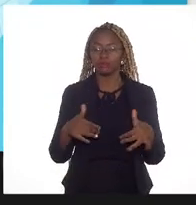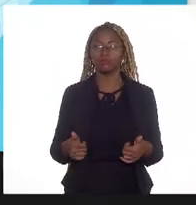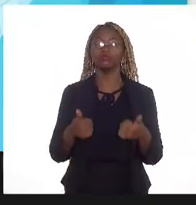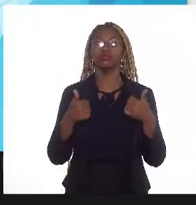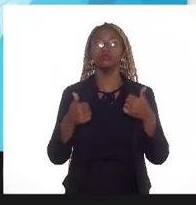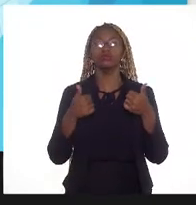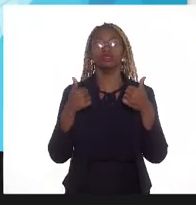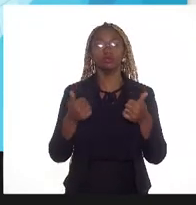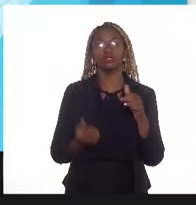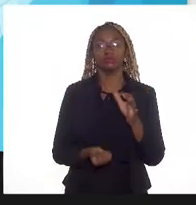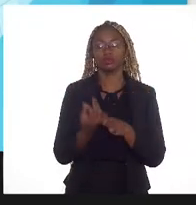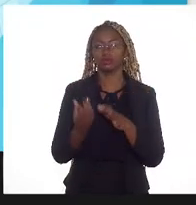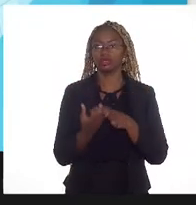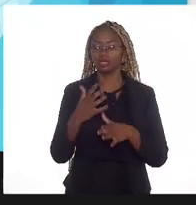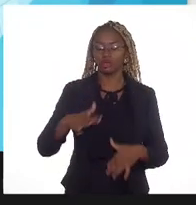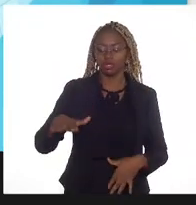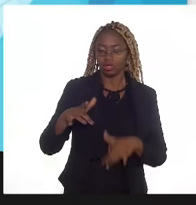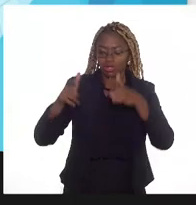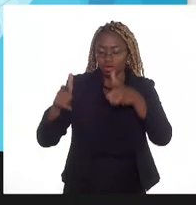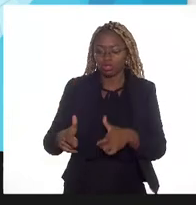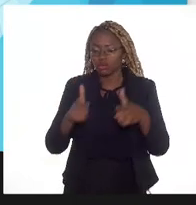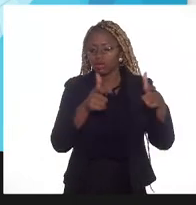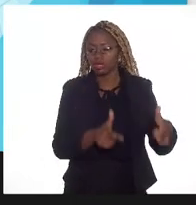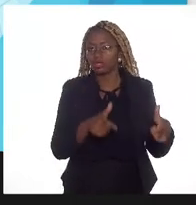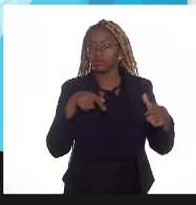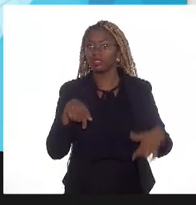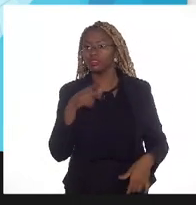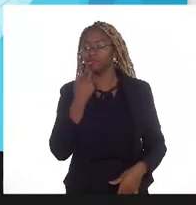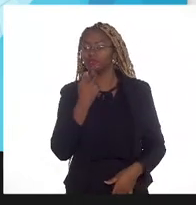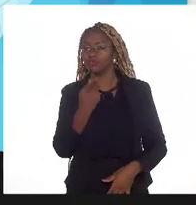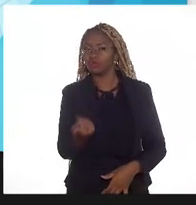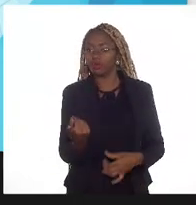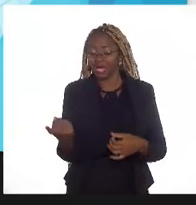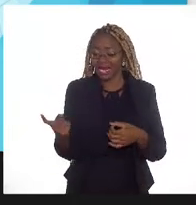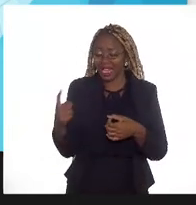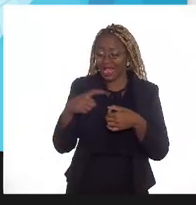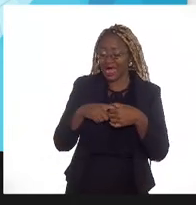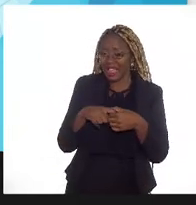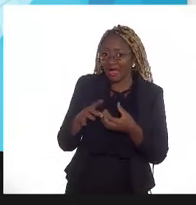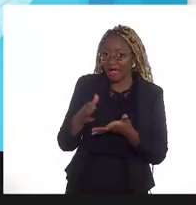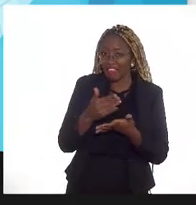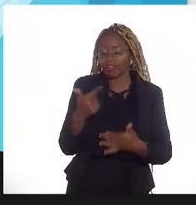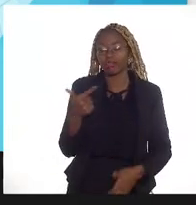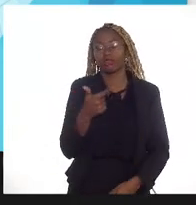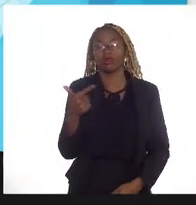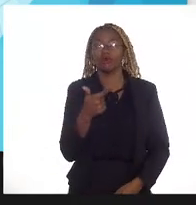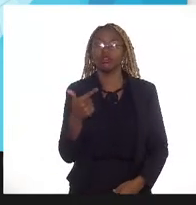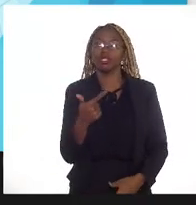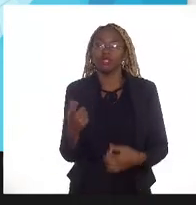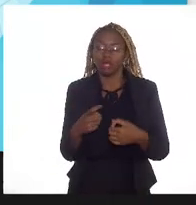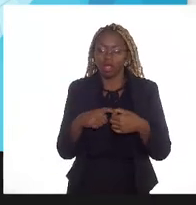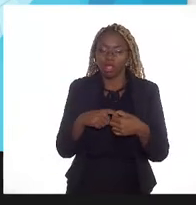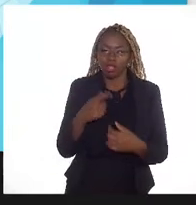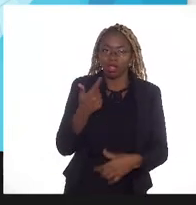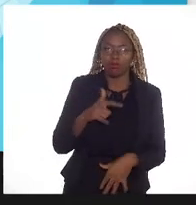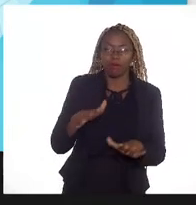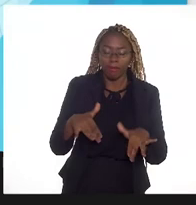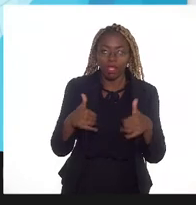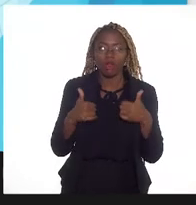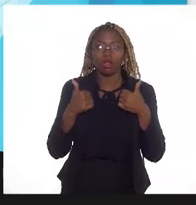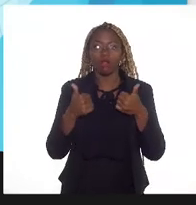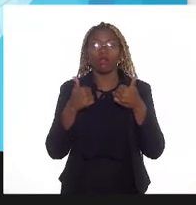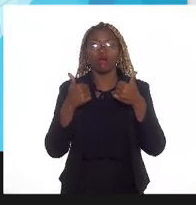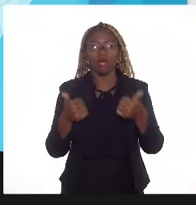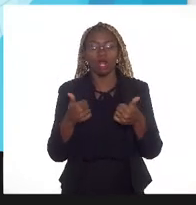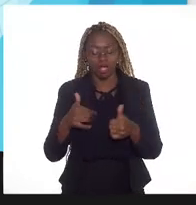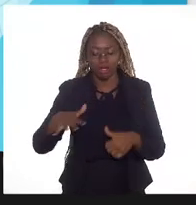produção do campo para o que a gente chama de recuperação secundária ou recuperação melhorada dos campos do